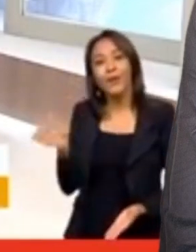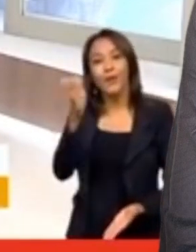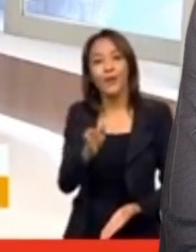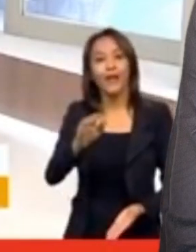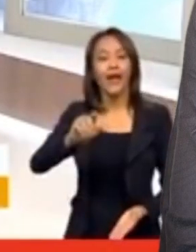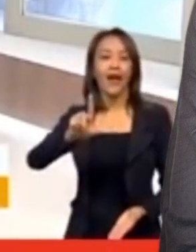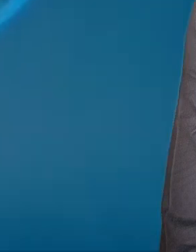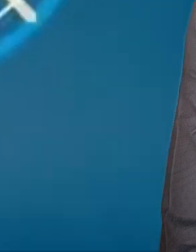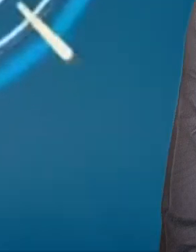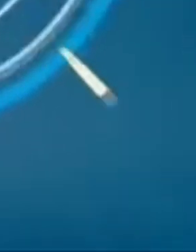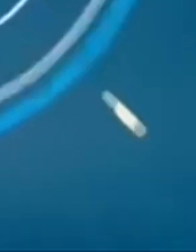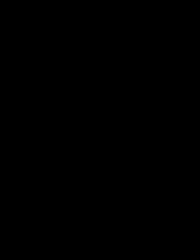Tô te esperando mais tarde também. Tchau, tchau.